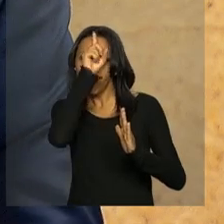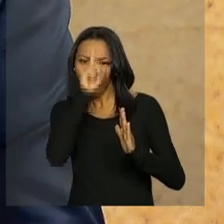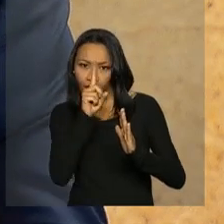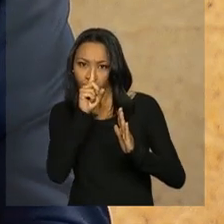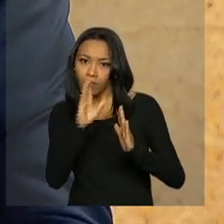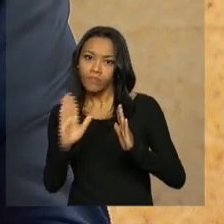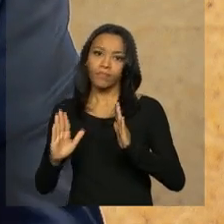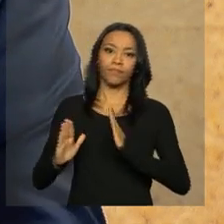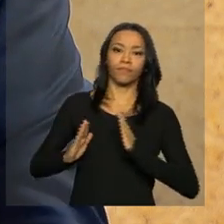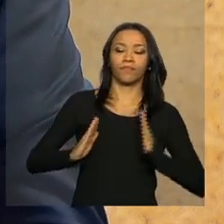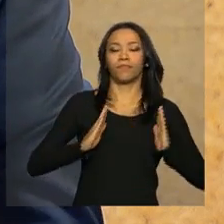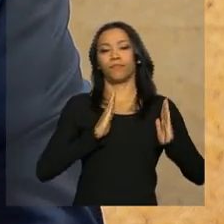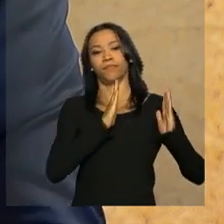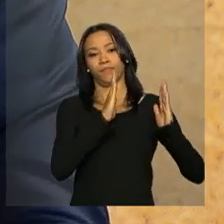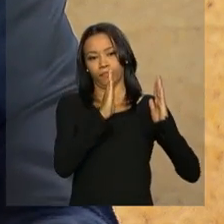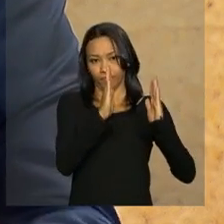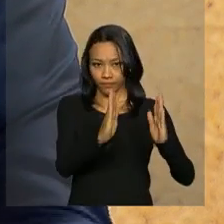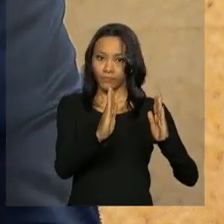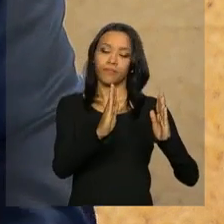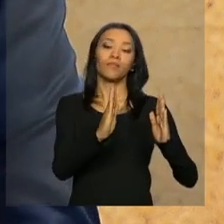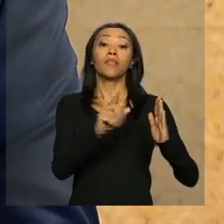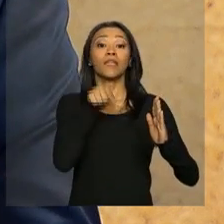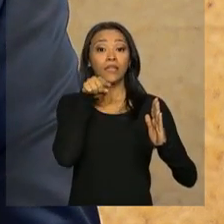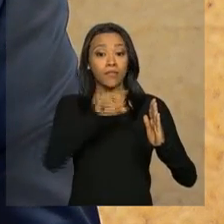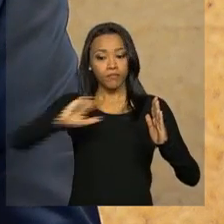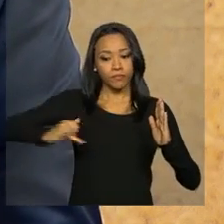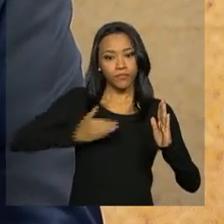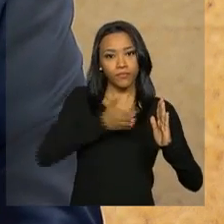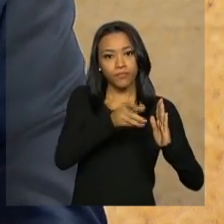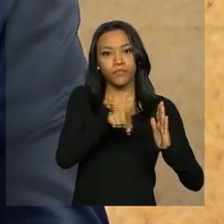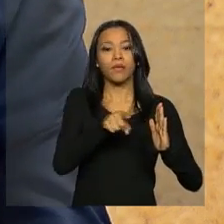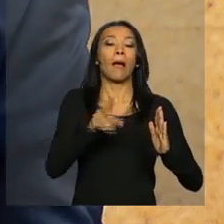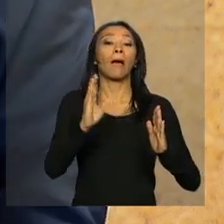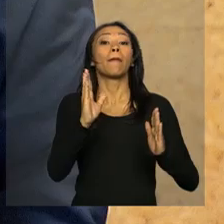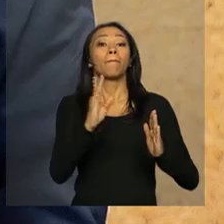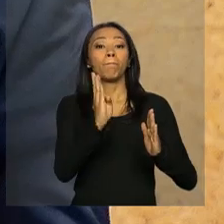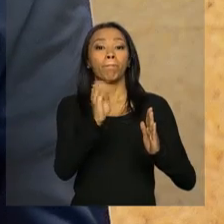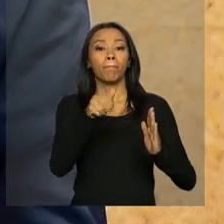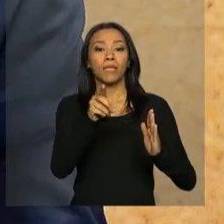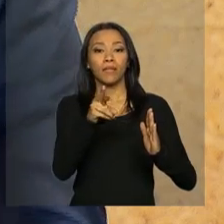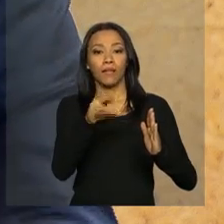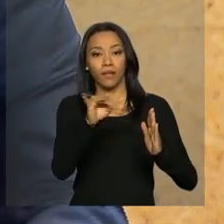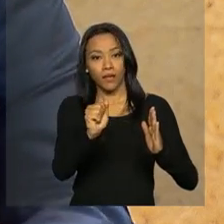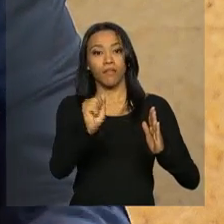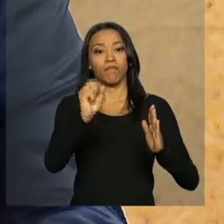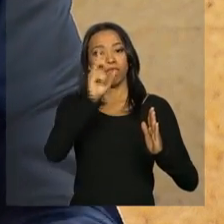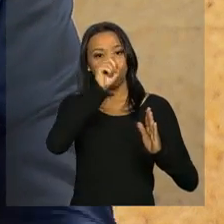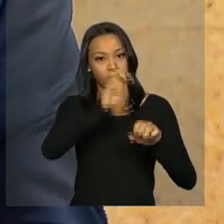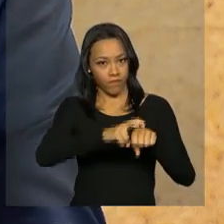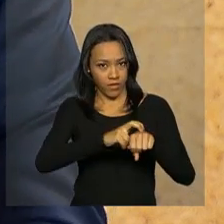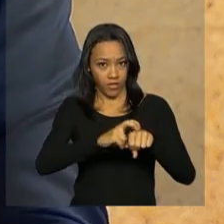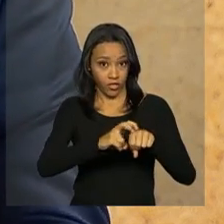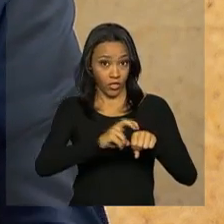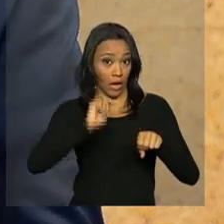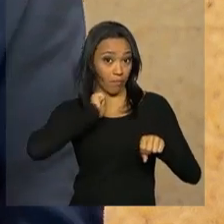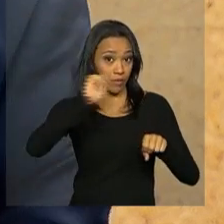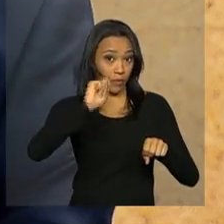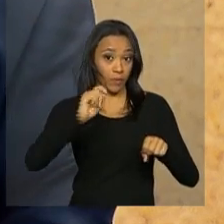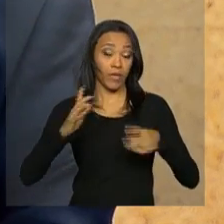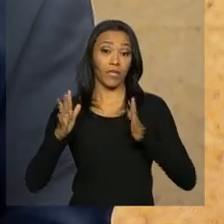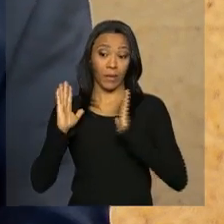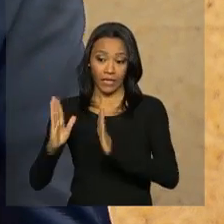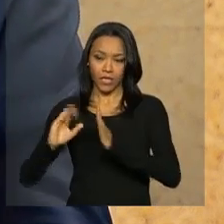entrando no regime de bandeira verde em abril. Portanto, desligando as